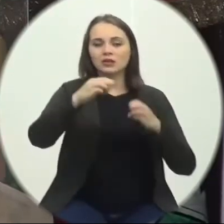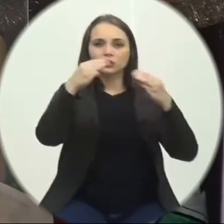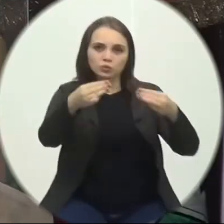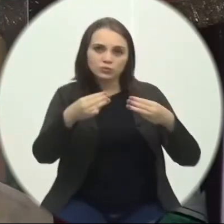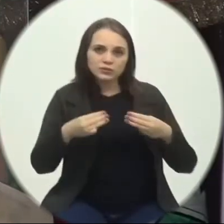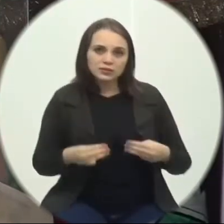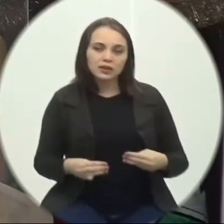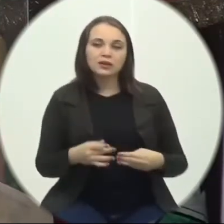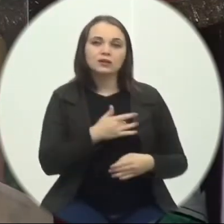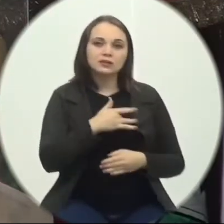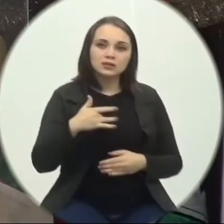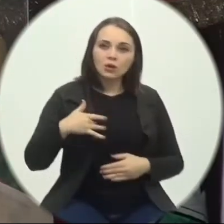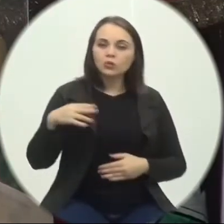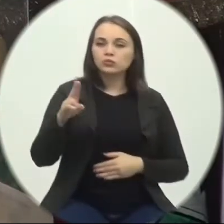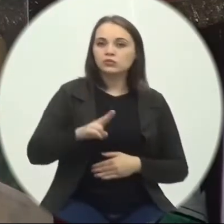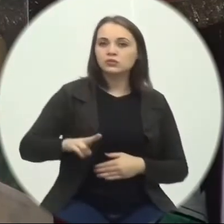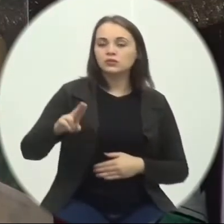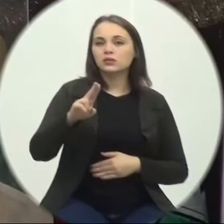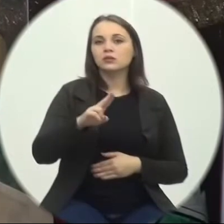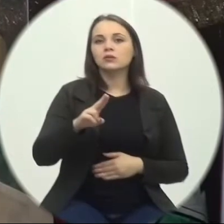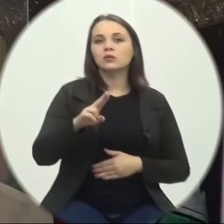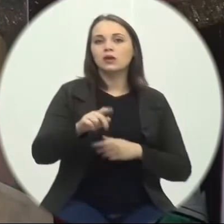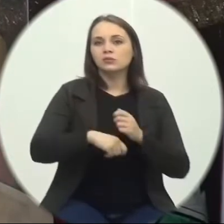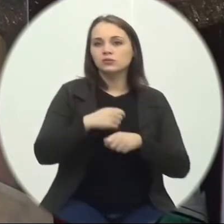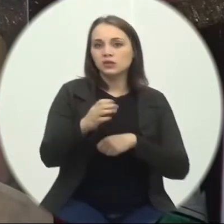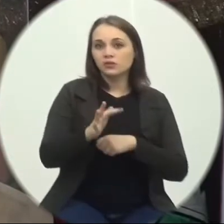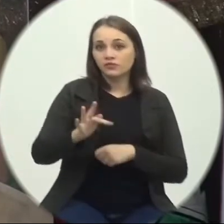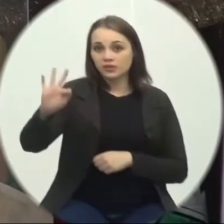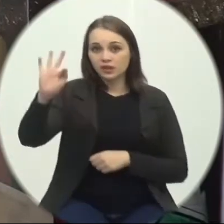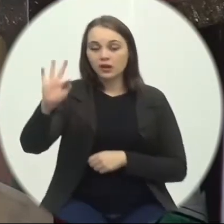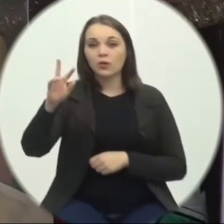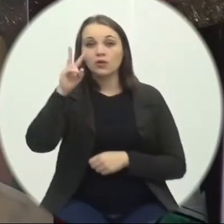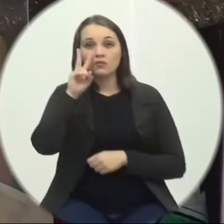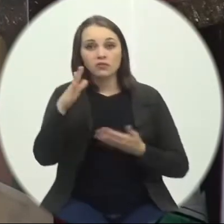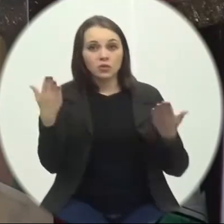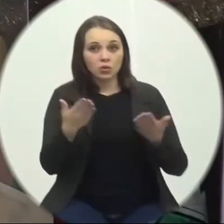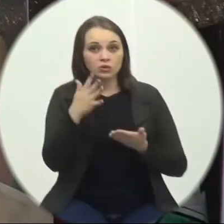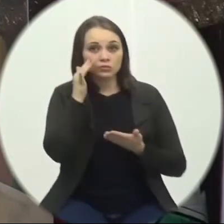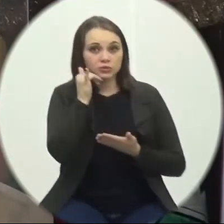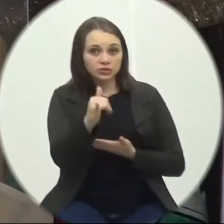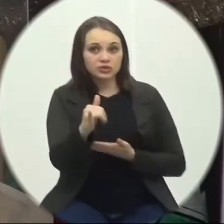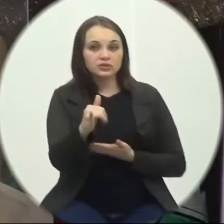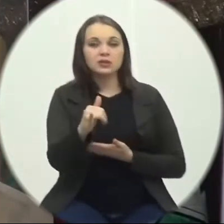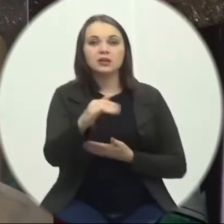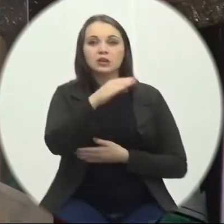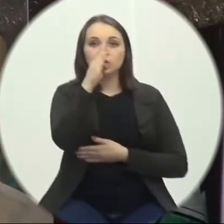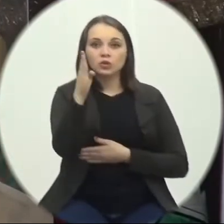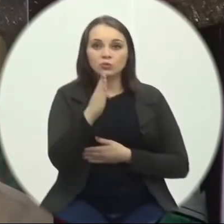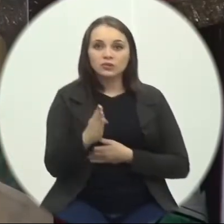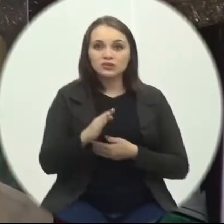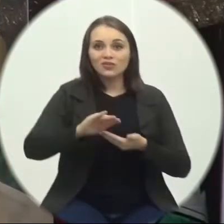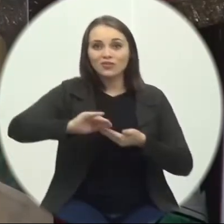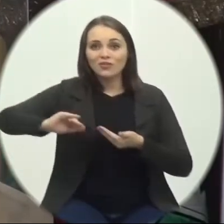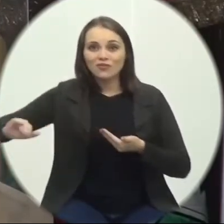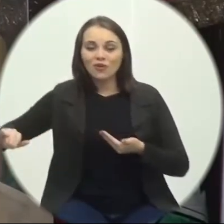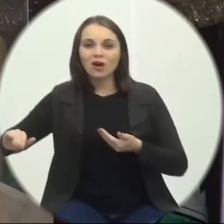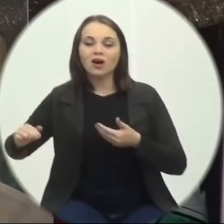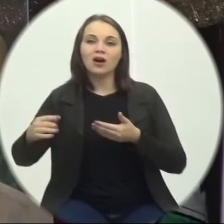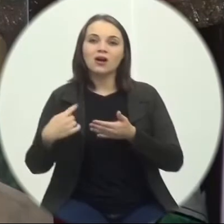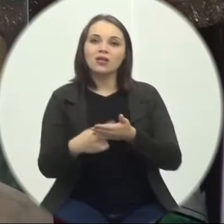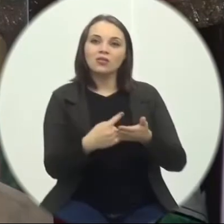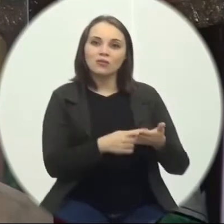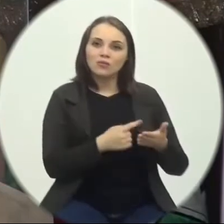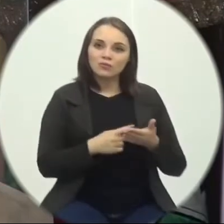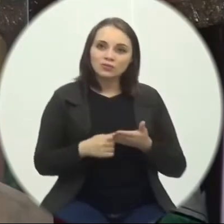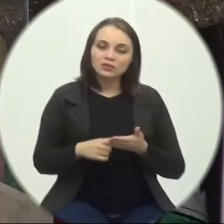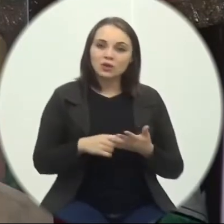do governo federal Acabei de ver Uma notícia Saiu logo cedo Hoje Que o Brasil Ficou de fora Do pacto internacional De